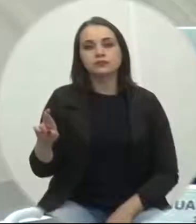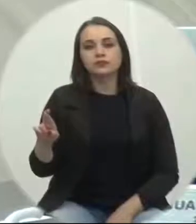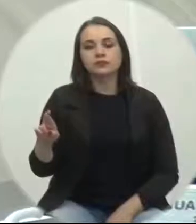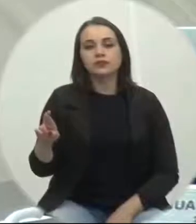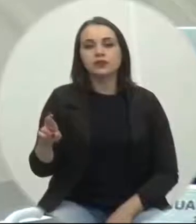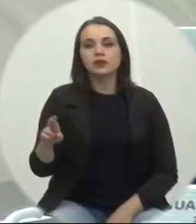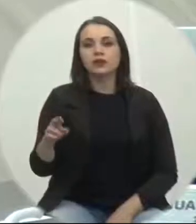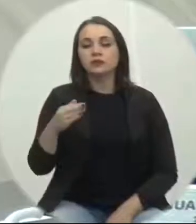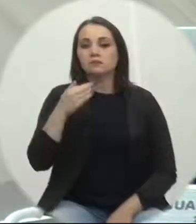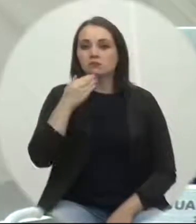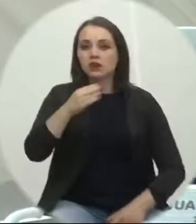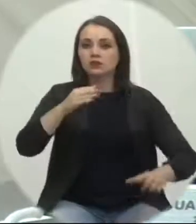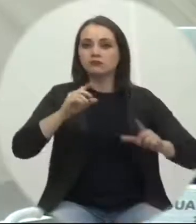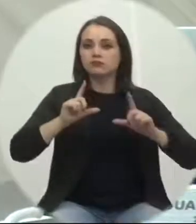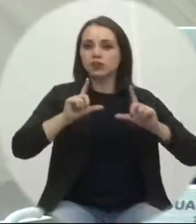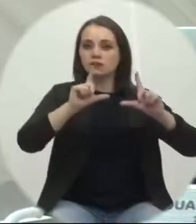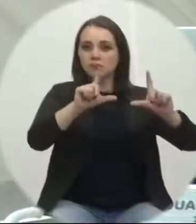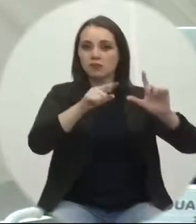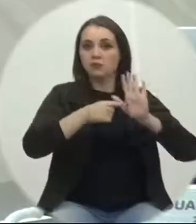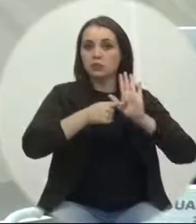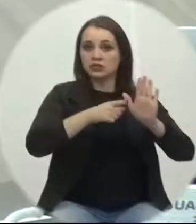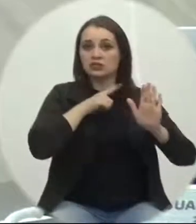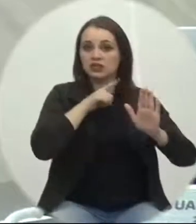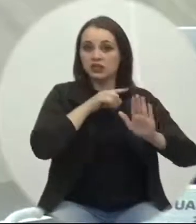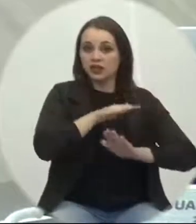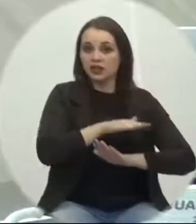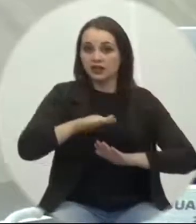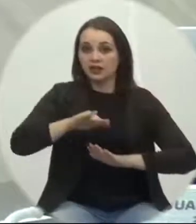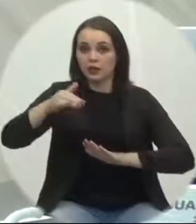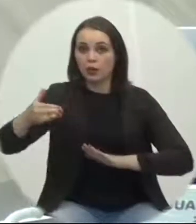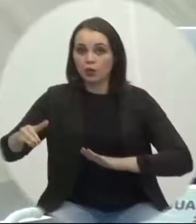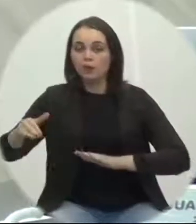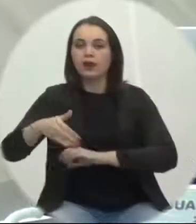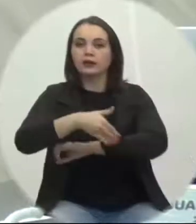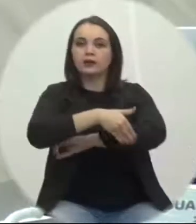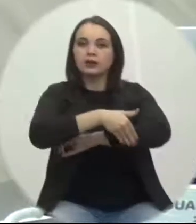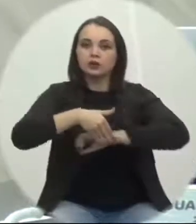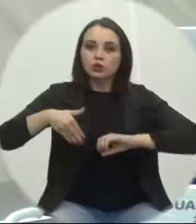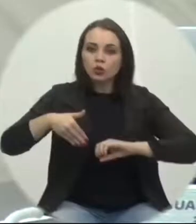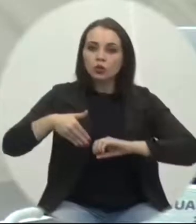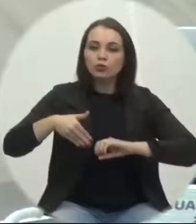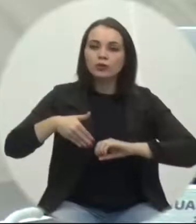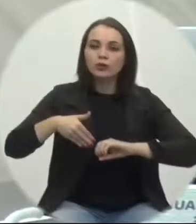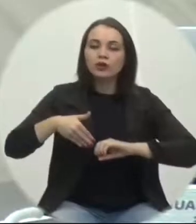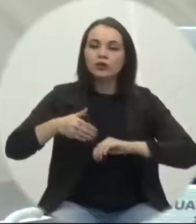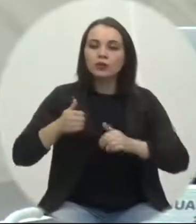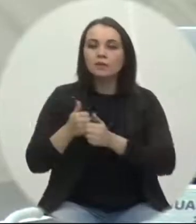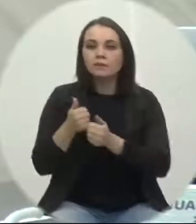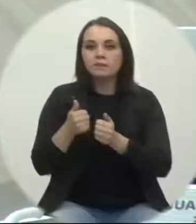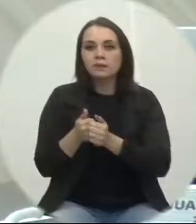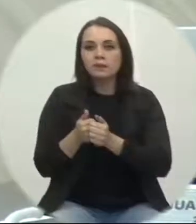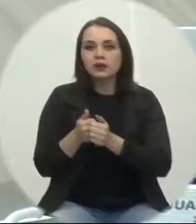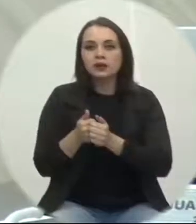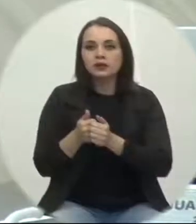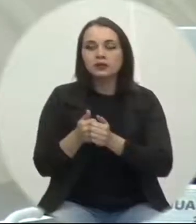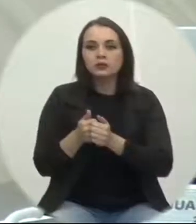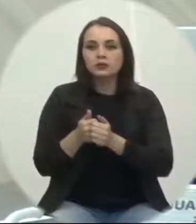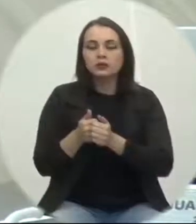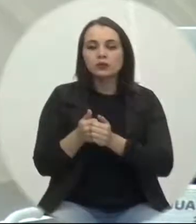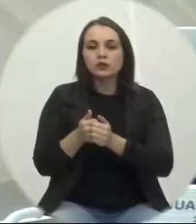de placa de indicativa de lombada na rua São Francisco do Sul, próximo ao cruzamento com a rua Jaraguá do Sul, bairro Boa Vista.